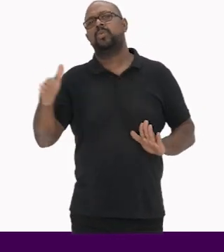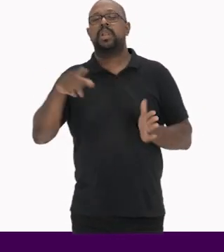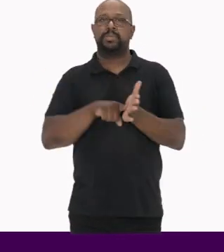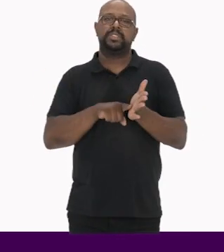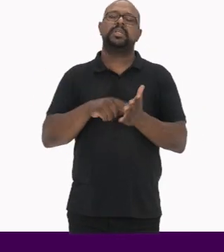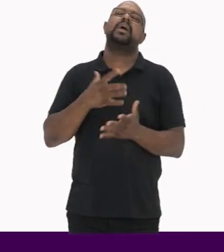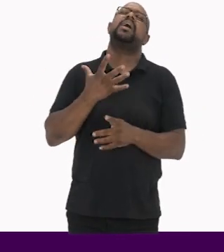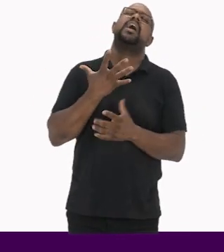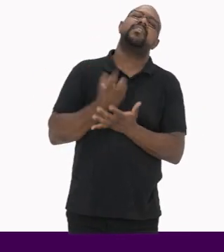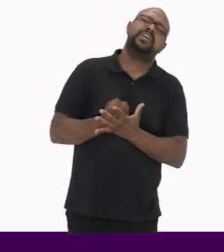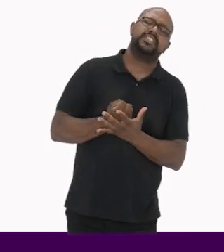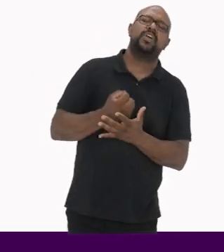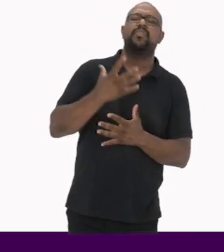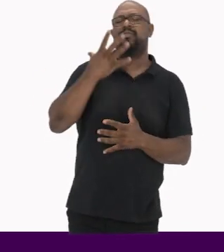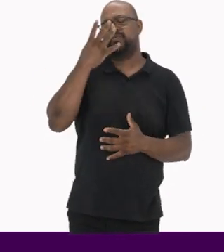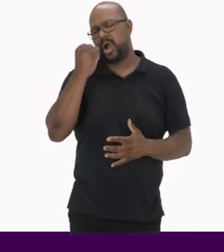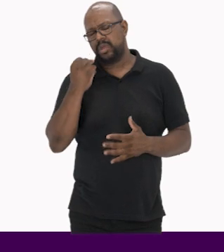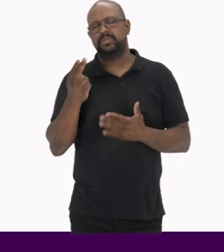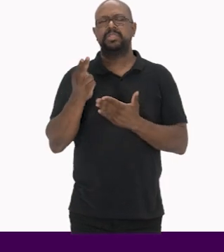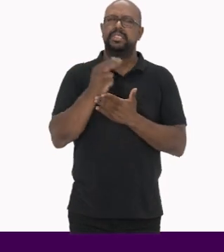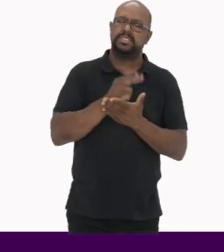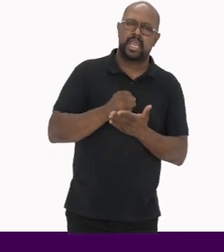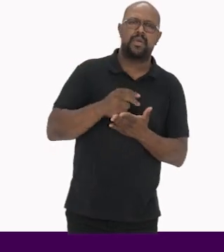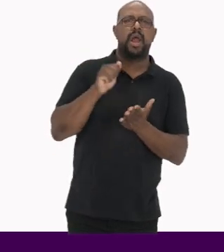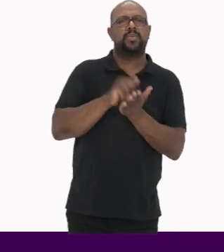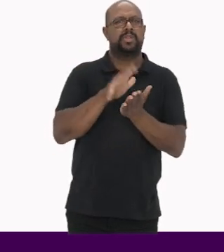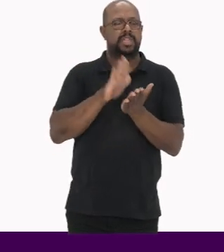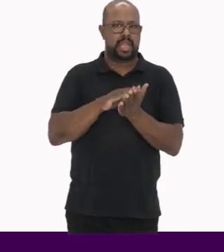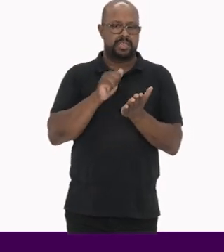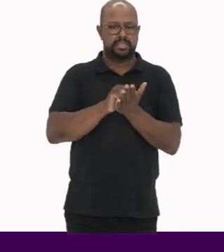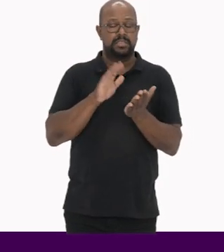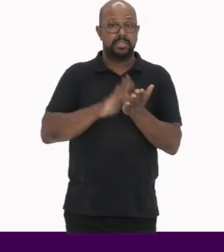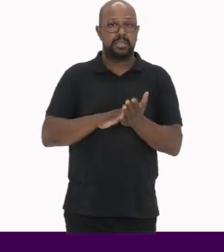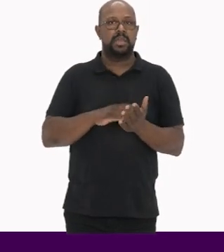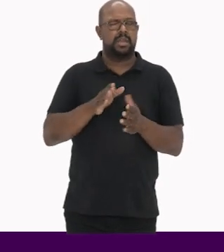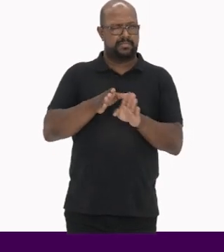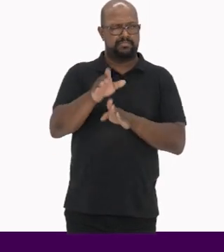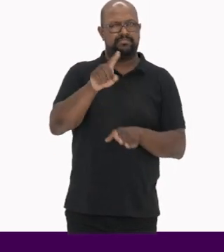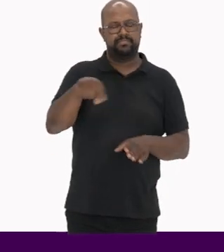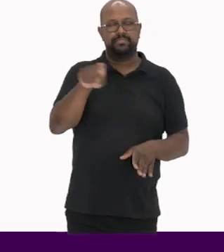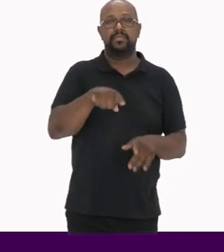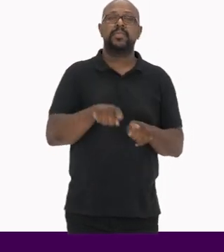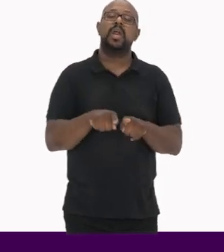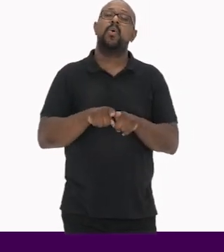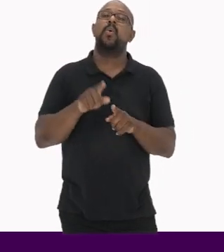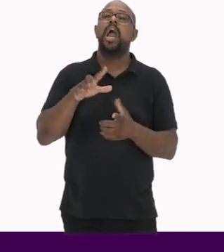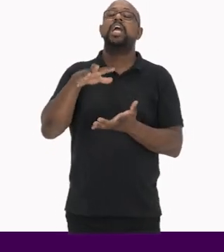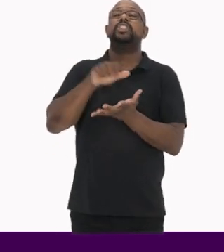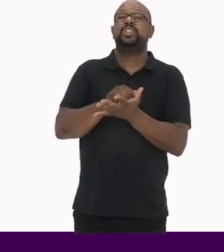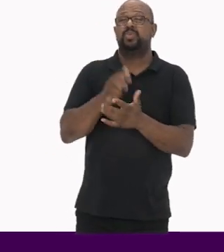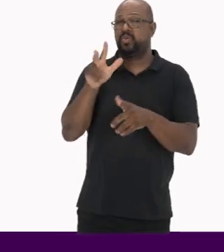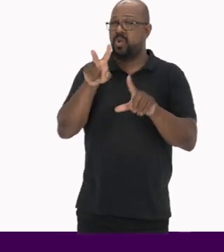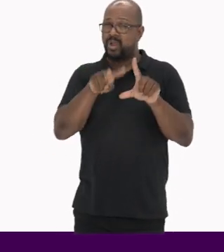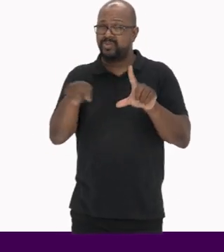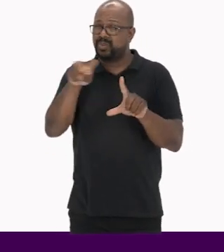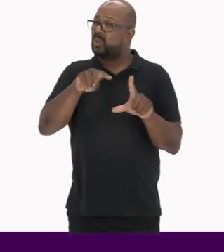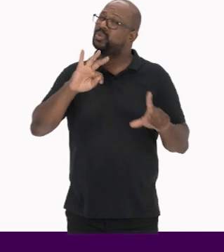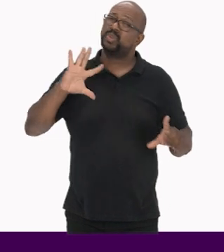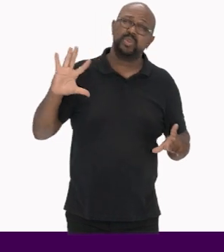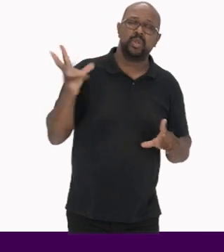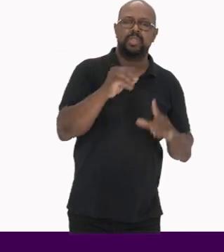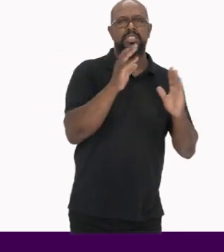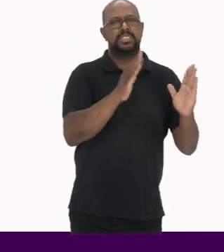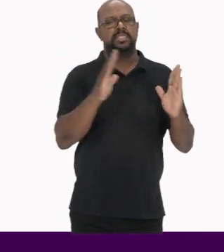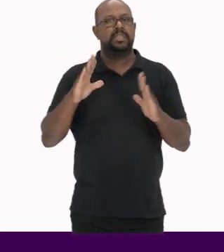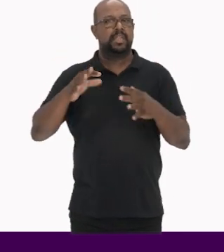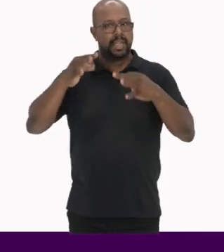pesquisa Gravação, foto, desenho, anotações Recomenda-se também o registro audiovisual de todas as etapas